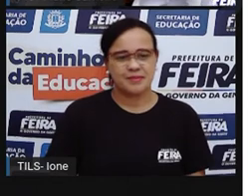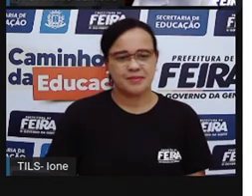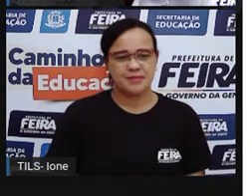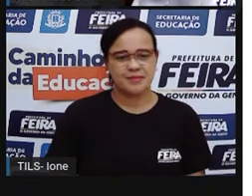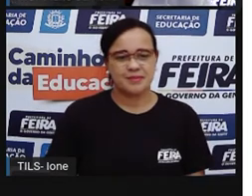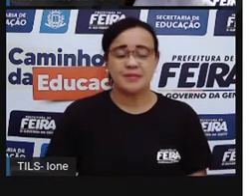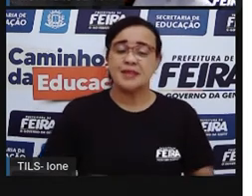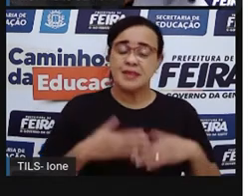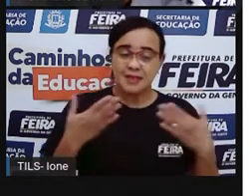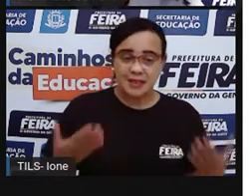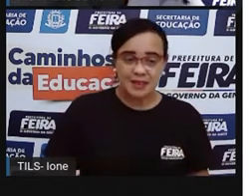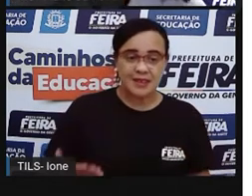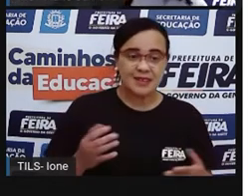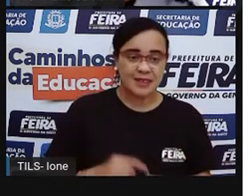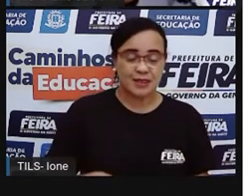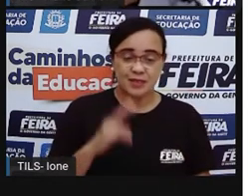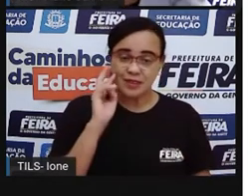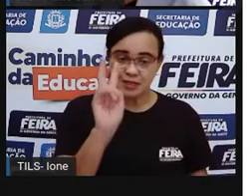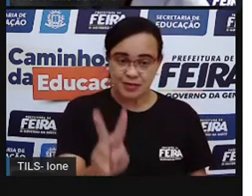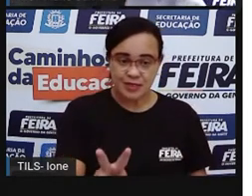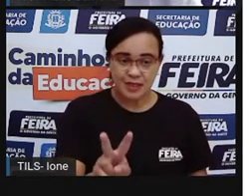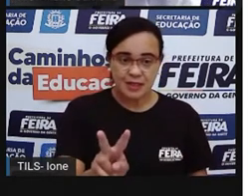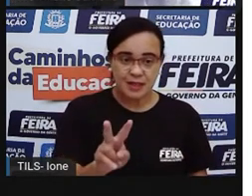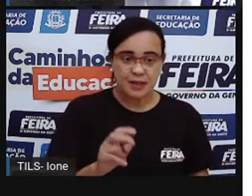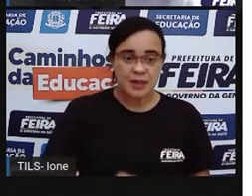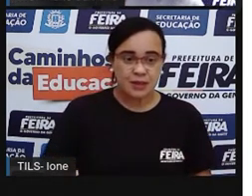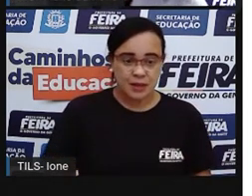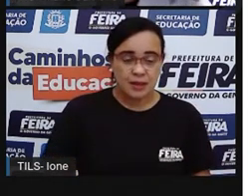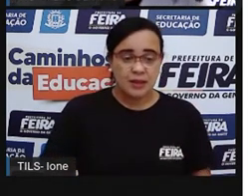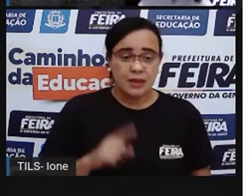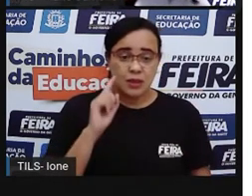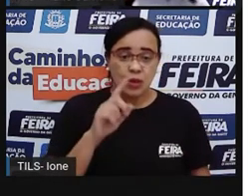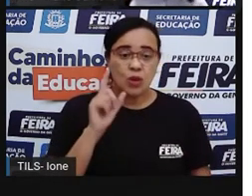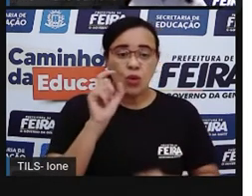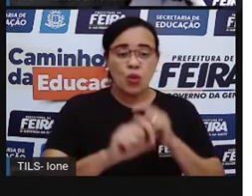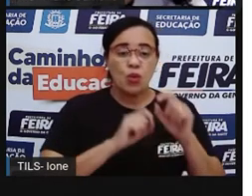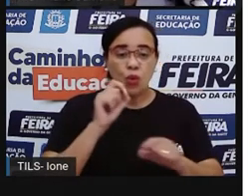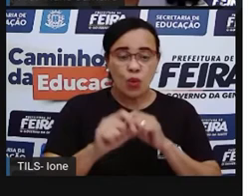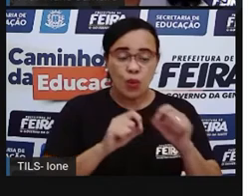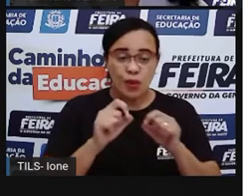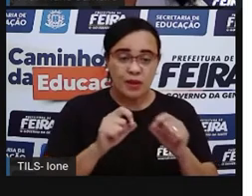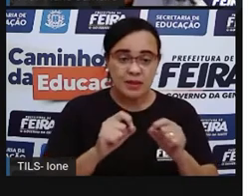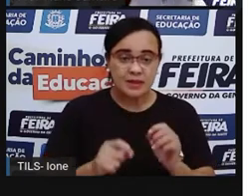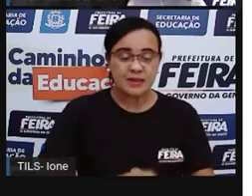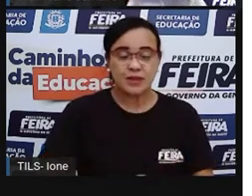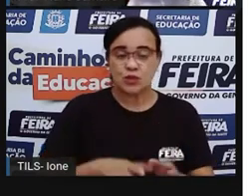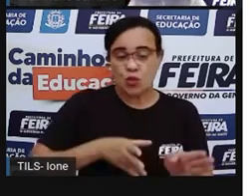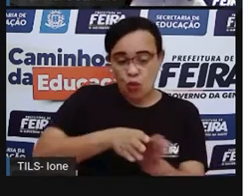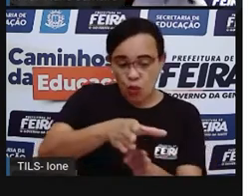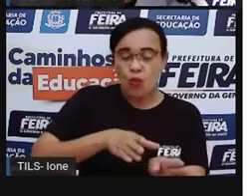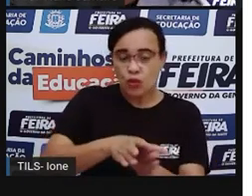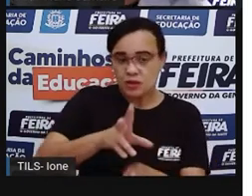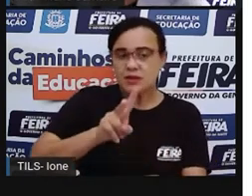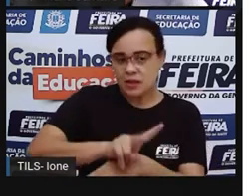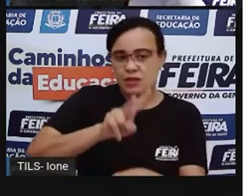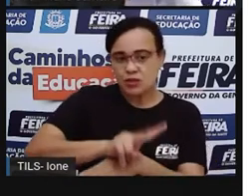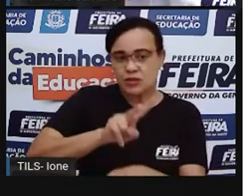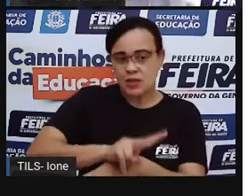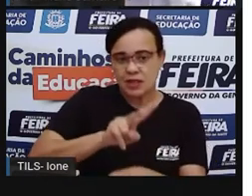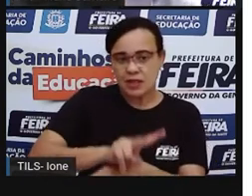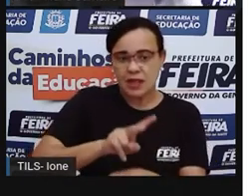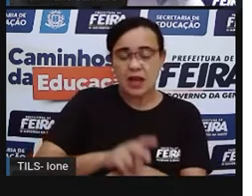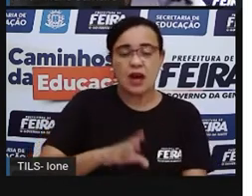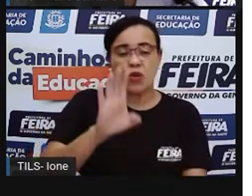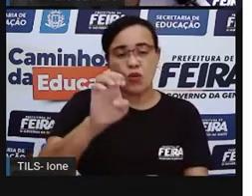E aí, vocês viram o que a Proia explicou sobre o Conselho Tutelar, sobre o ECA? As crianças